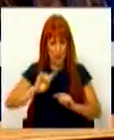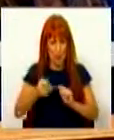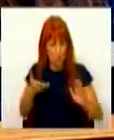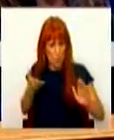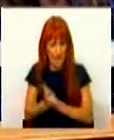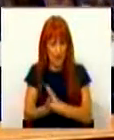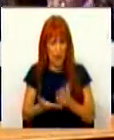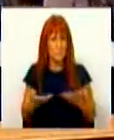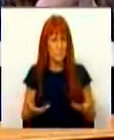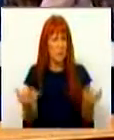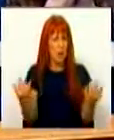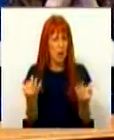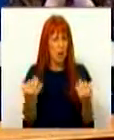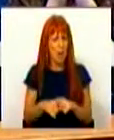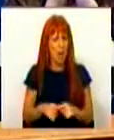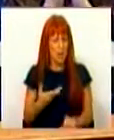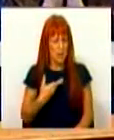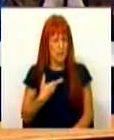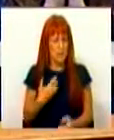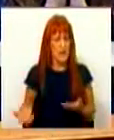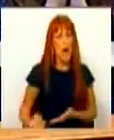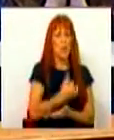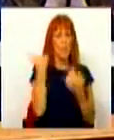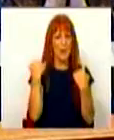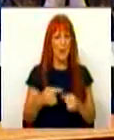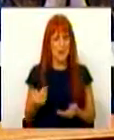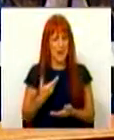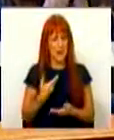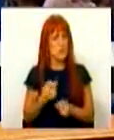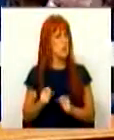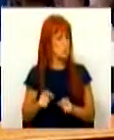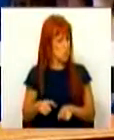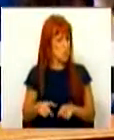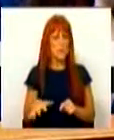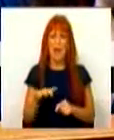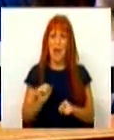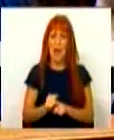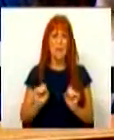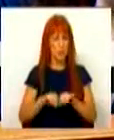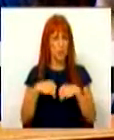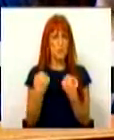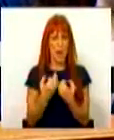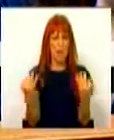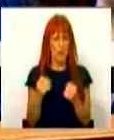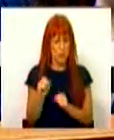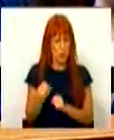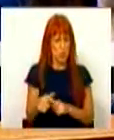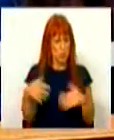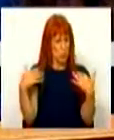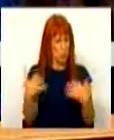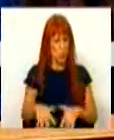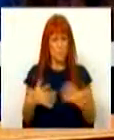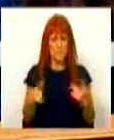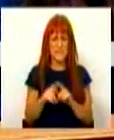É óbvio que há um passivo a recuperar e esse passivo é duro do ponto de vista social, é duro do ponto de vista